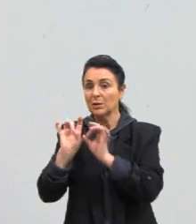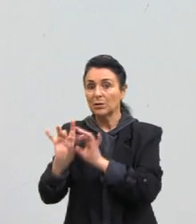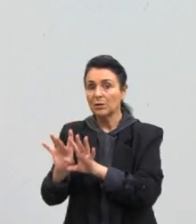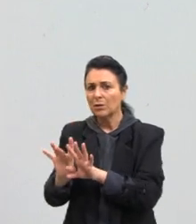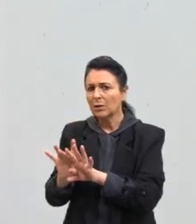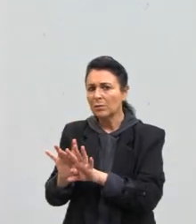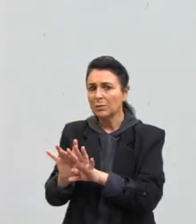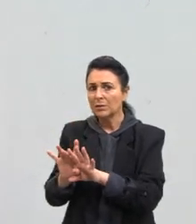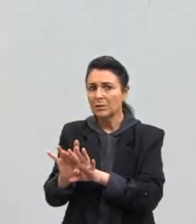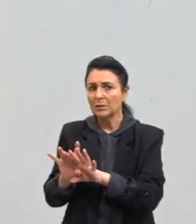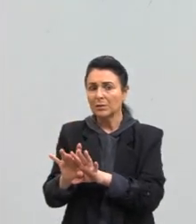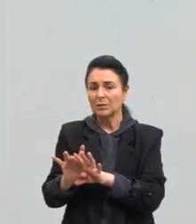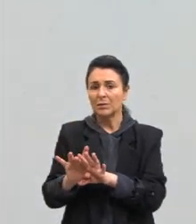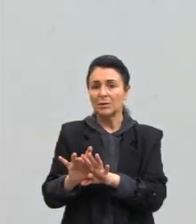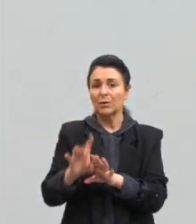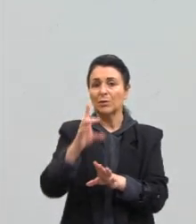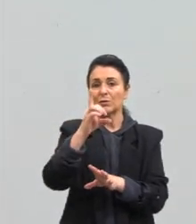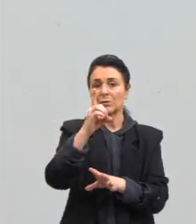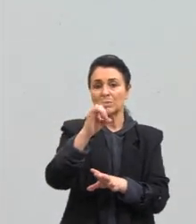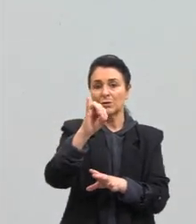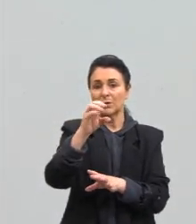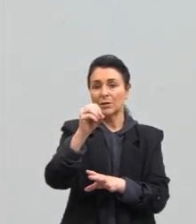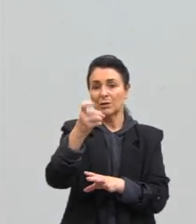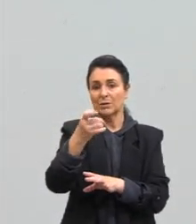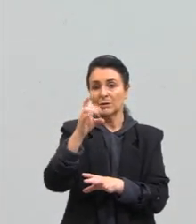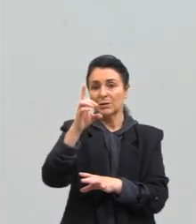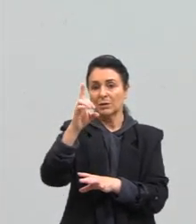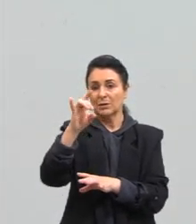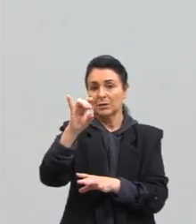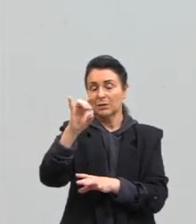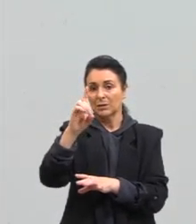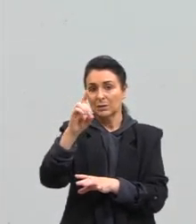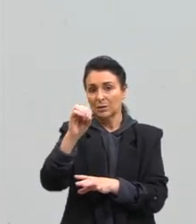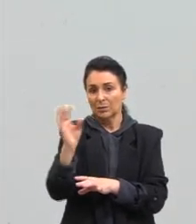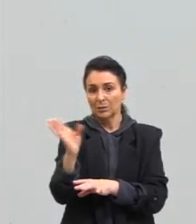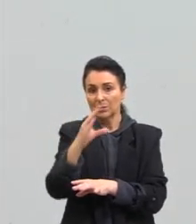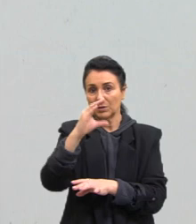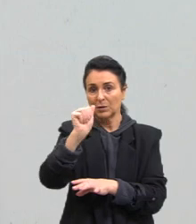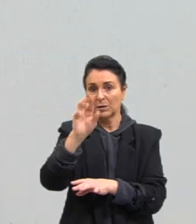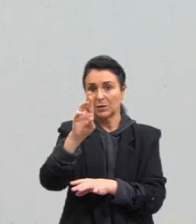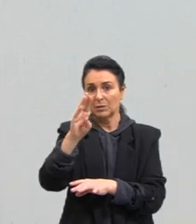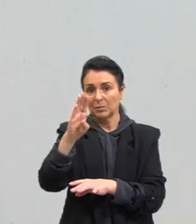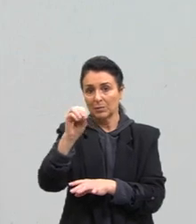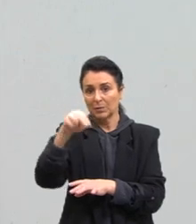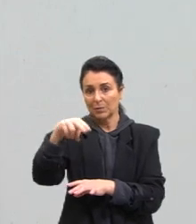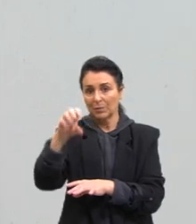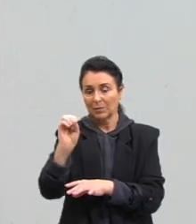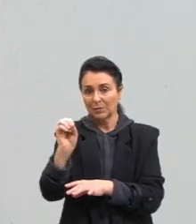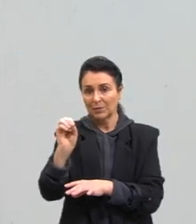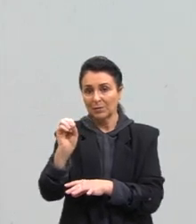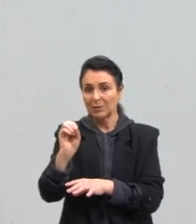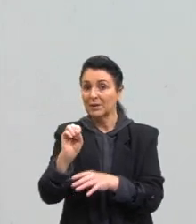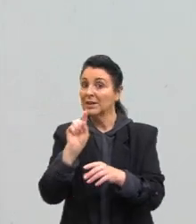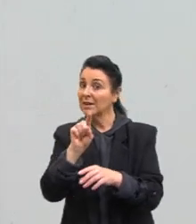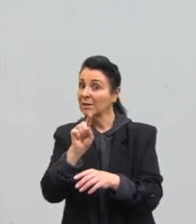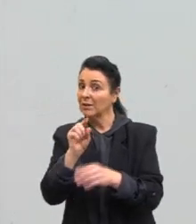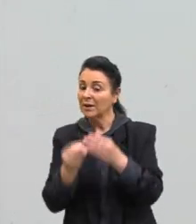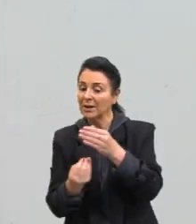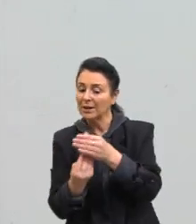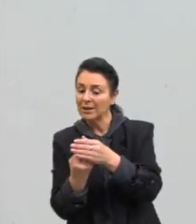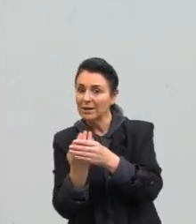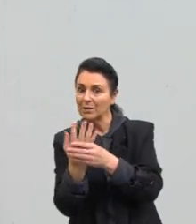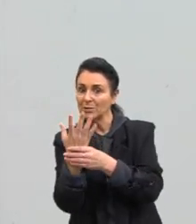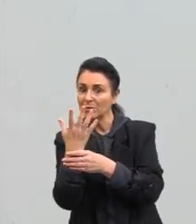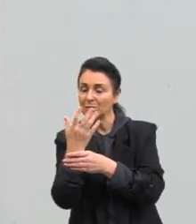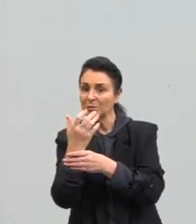O meu dióxido de carbono, que é um óxido gasoso, porque é o nosso que a gente expira, né? É o